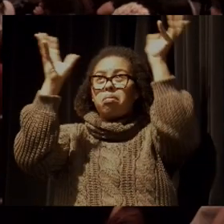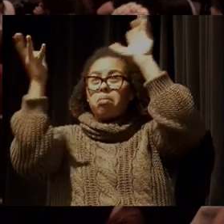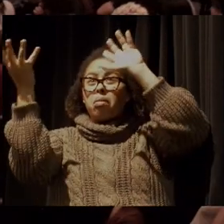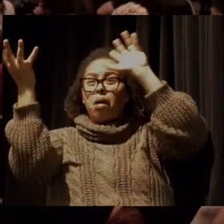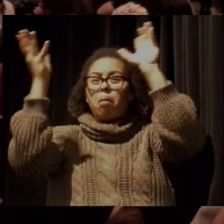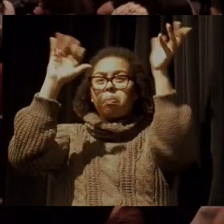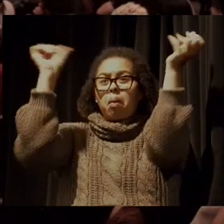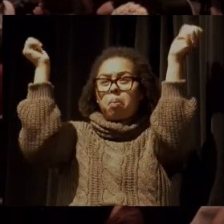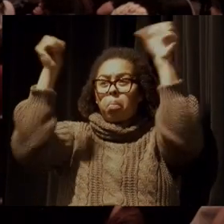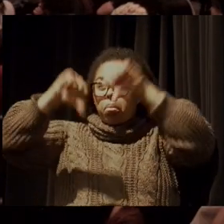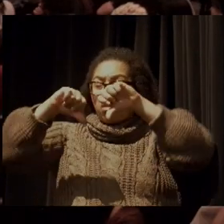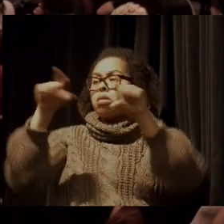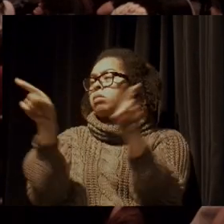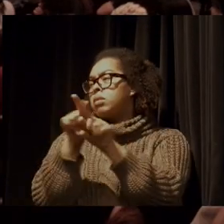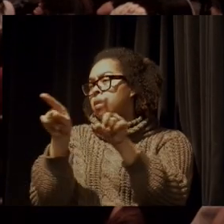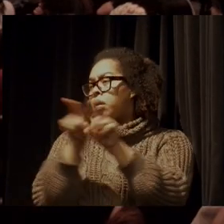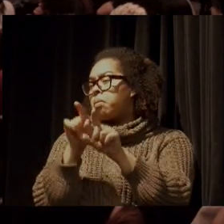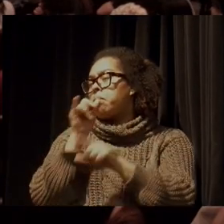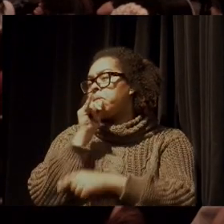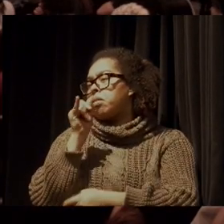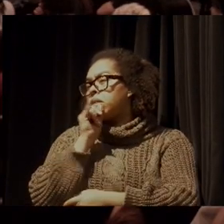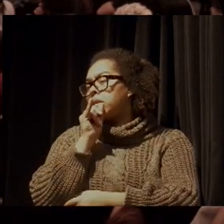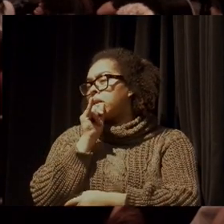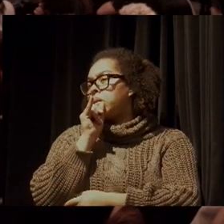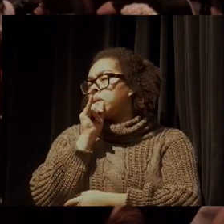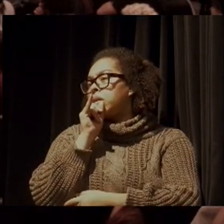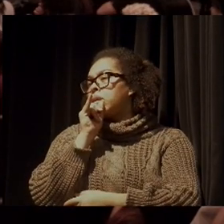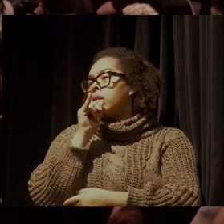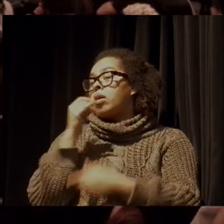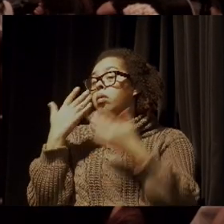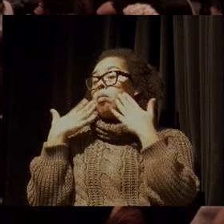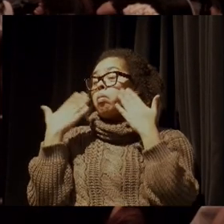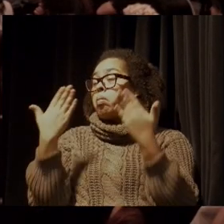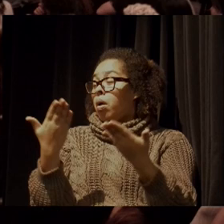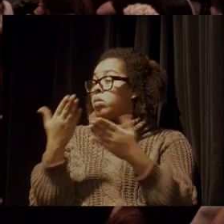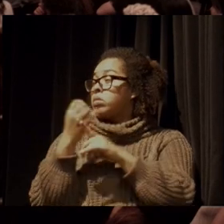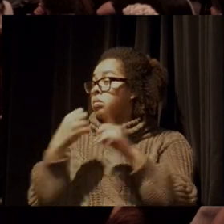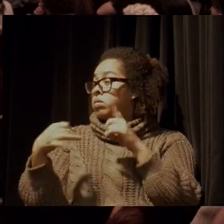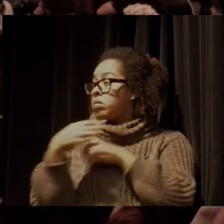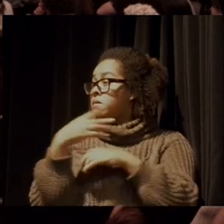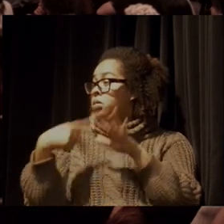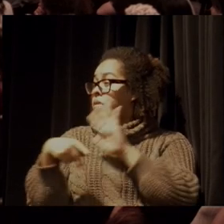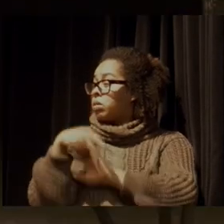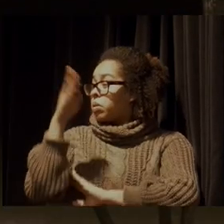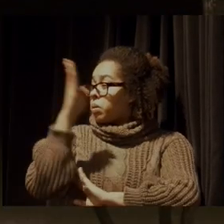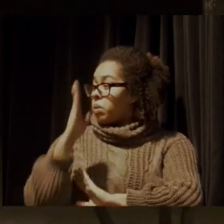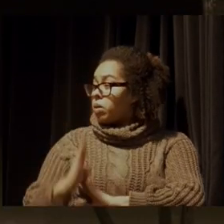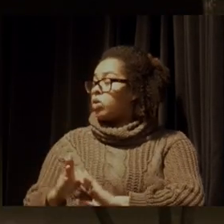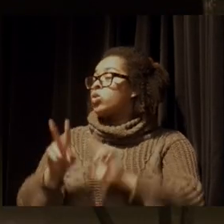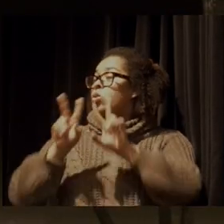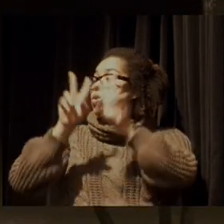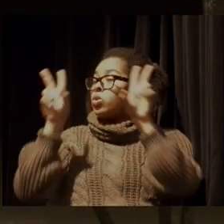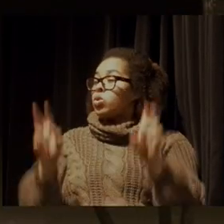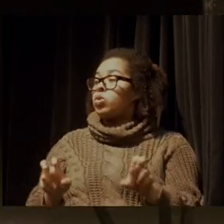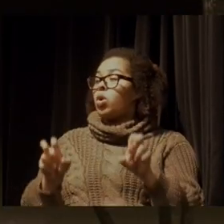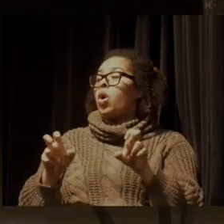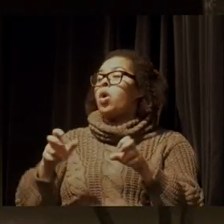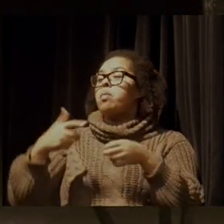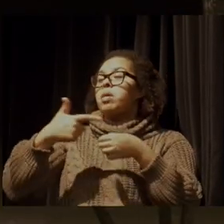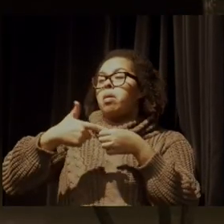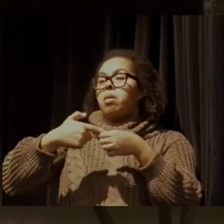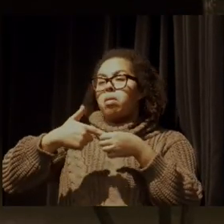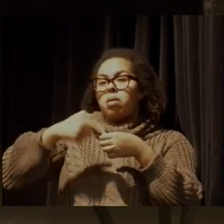como agora, que talvez seja, mostre o dilema da sociedade brasileira, que é a exploração do petróleo na